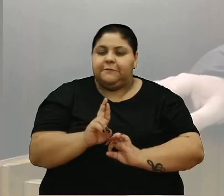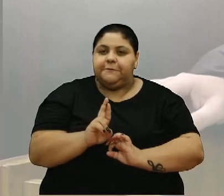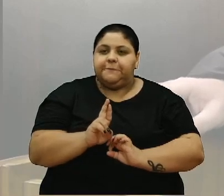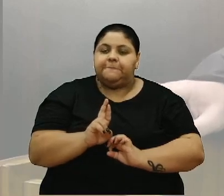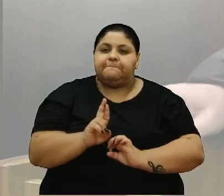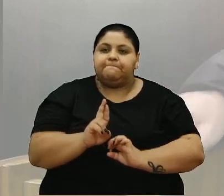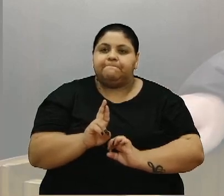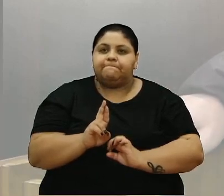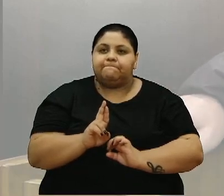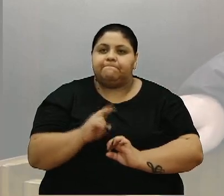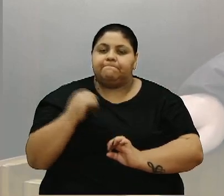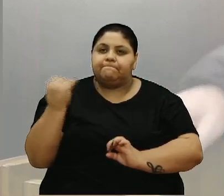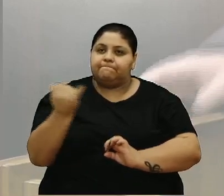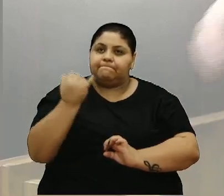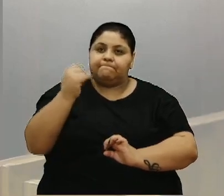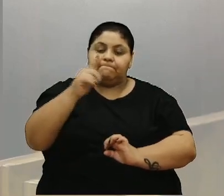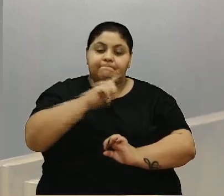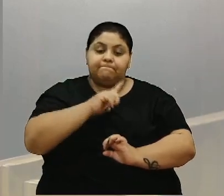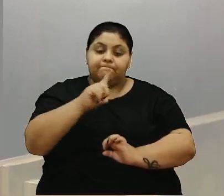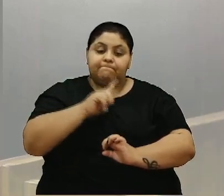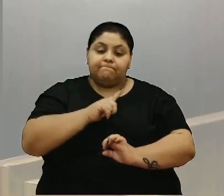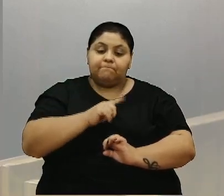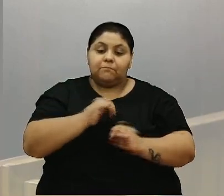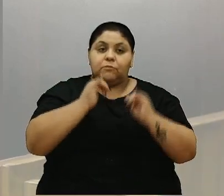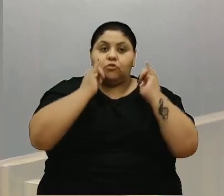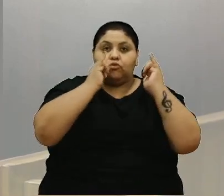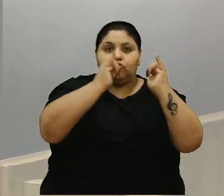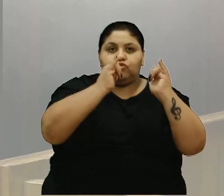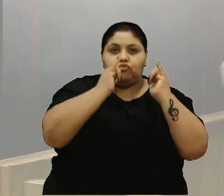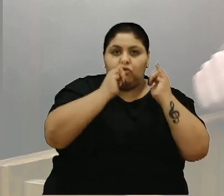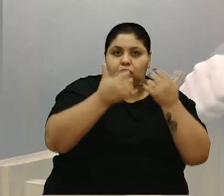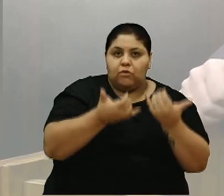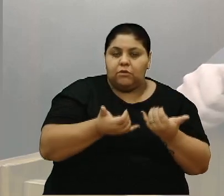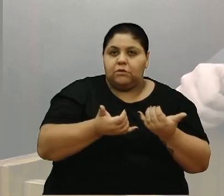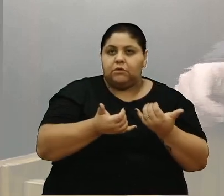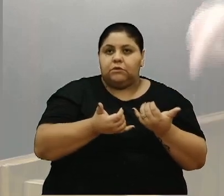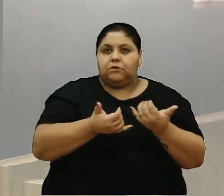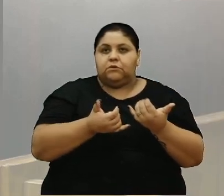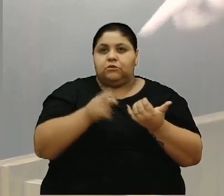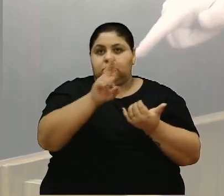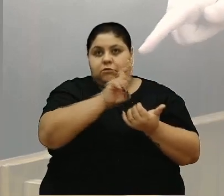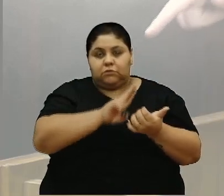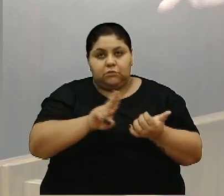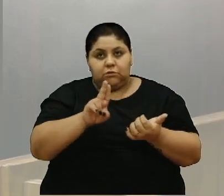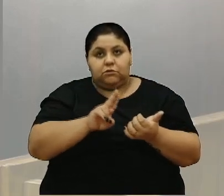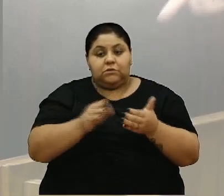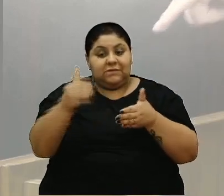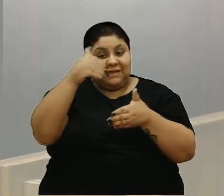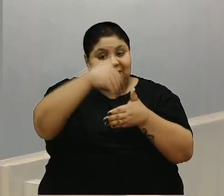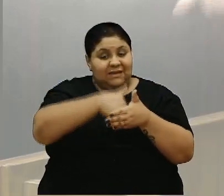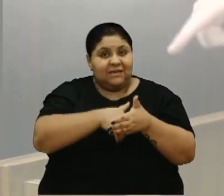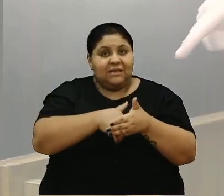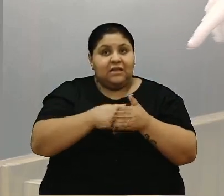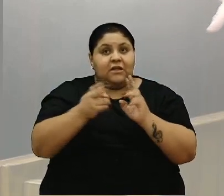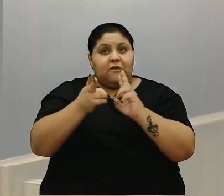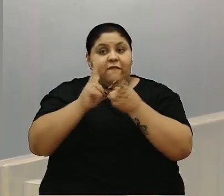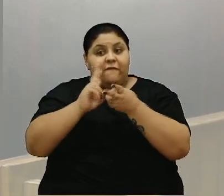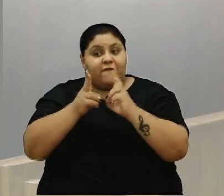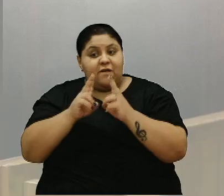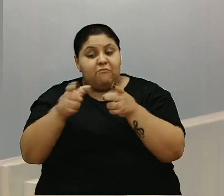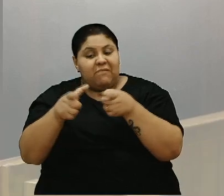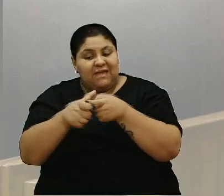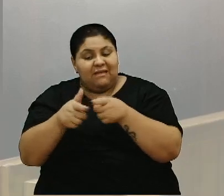e da importância que tem os ônibus que foram alocados para transportar esses torcedores, ônibus internos, vãs, micros,